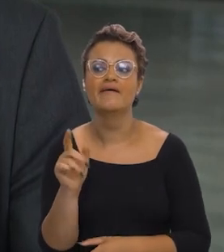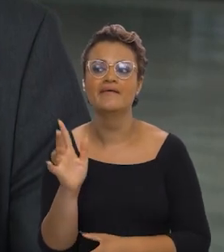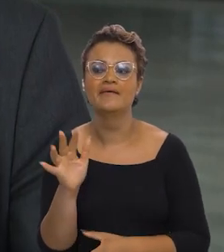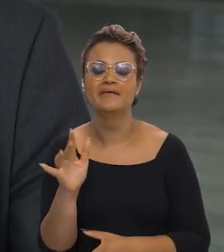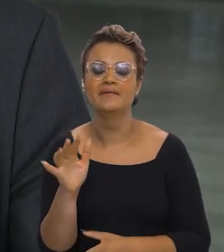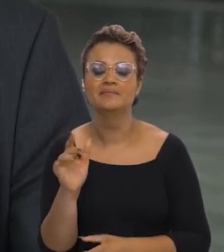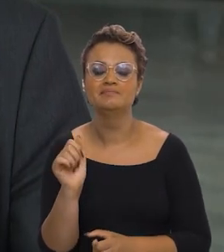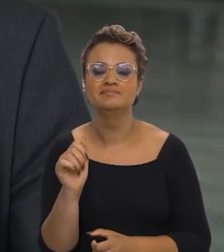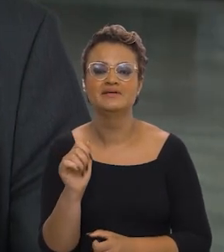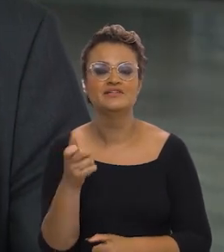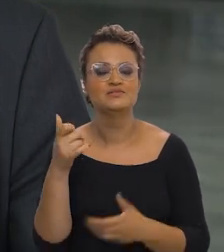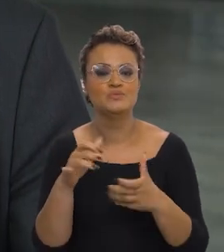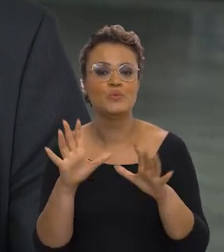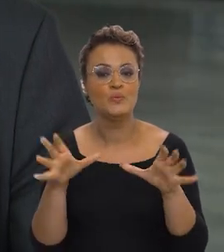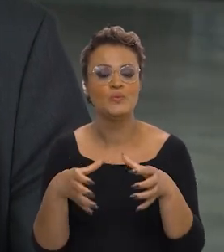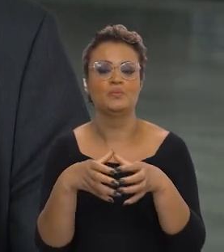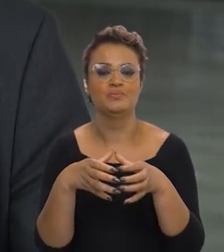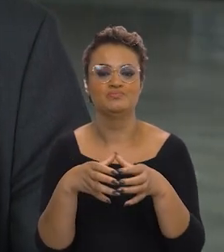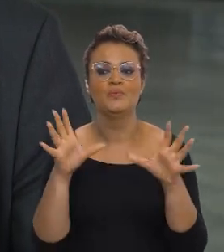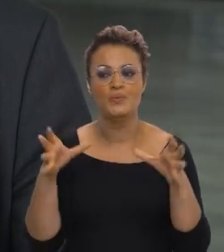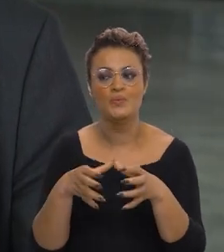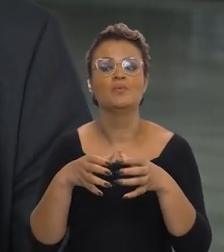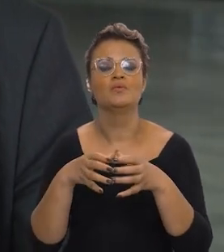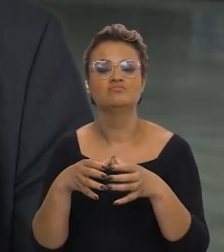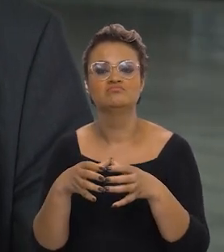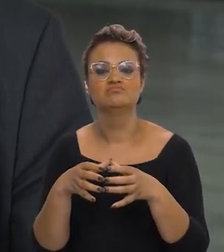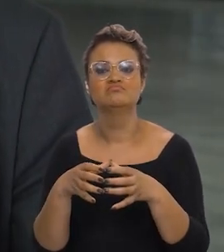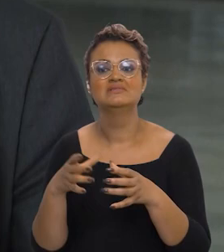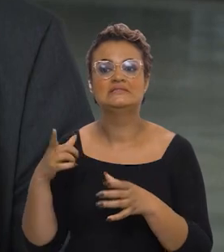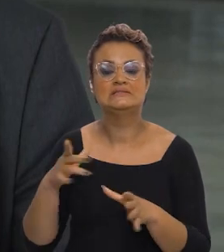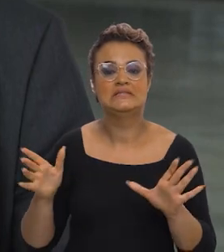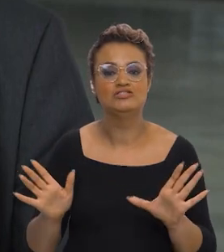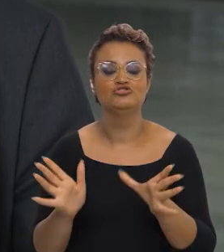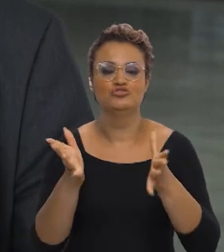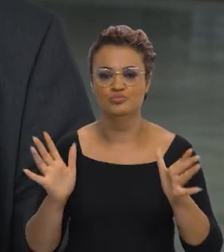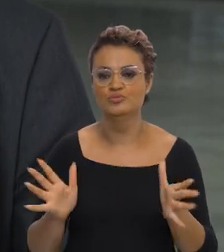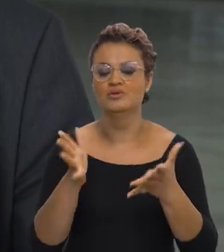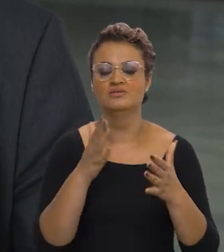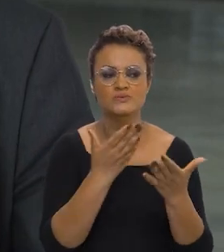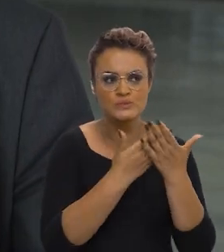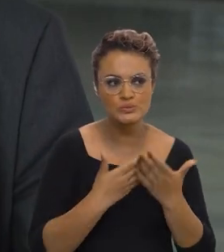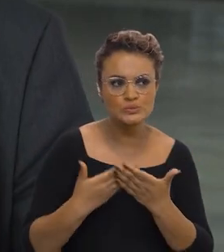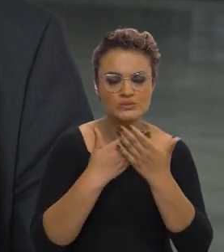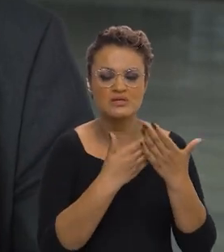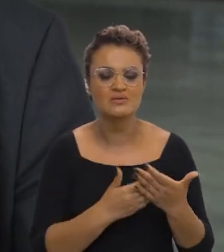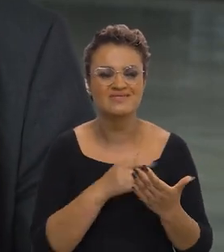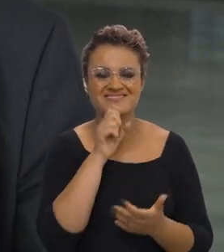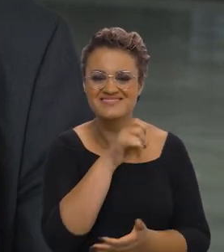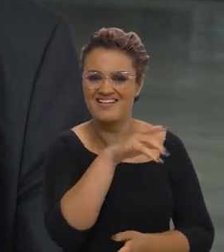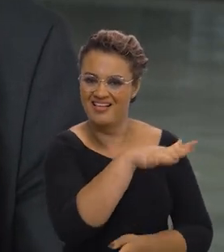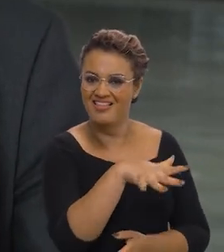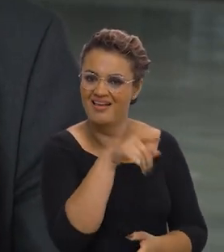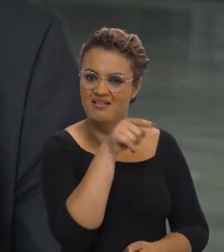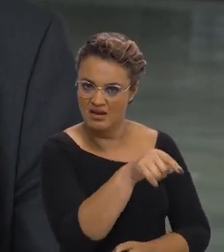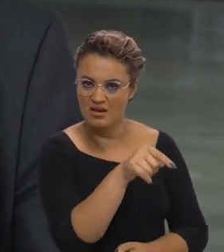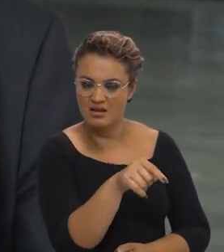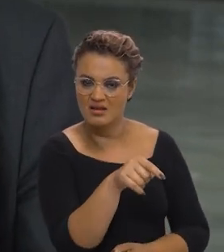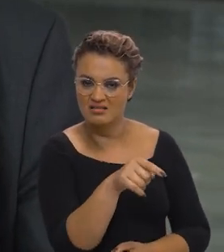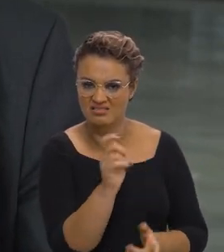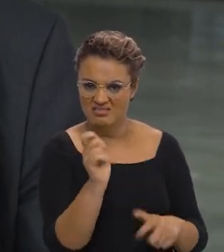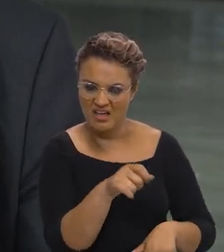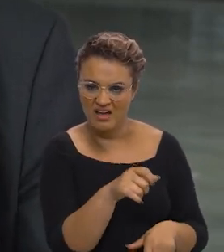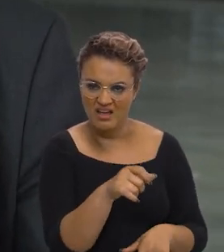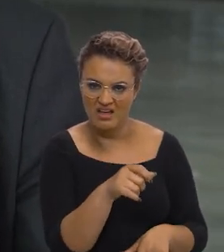o que a gente, que há uma comissão que vai estar sempre estimulando e estudando se aquele setor,